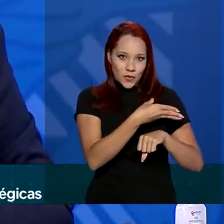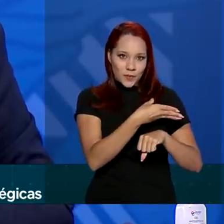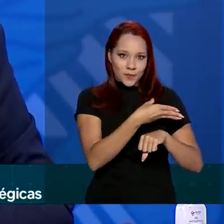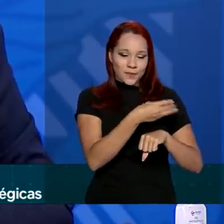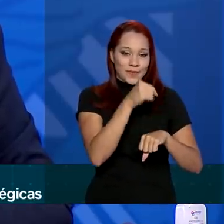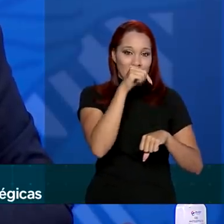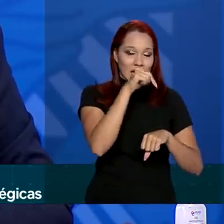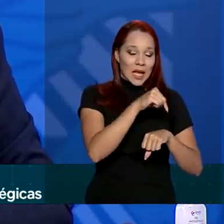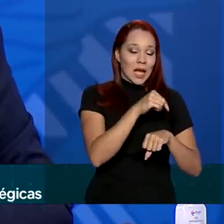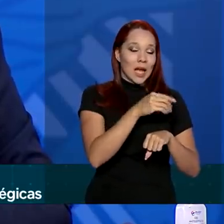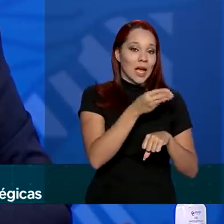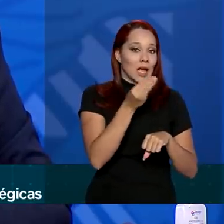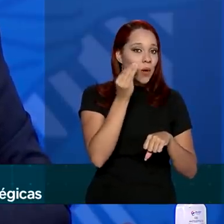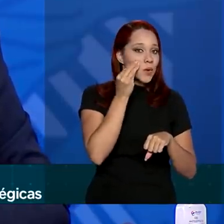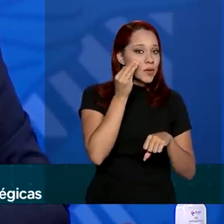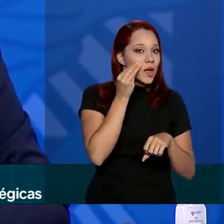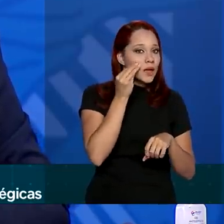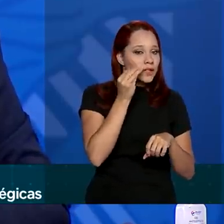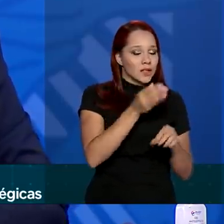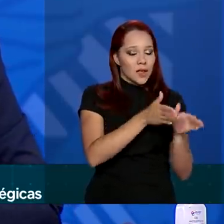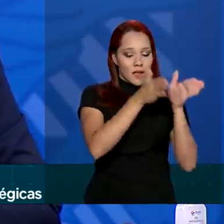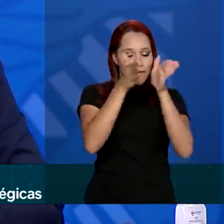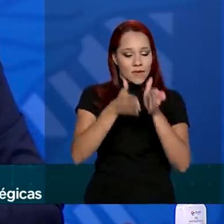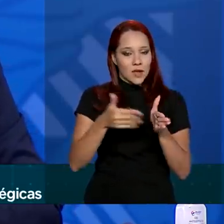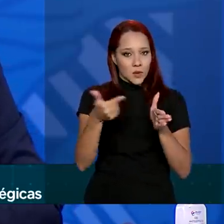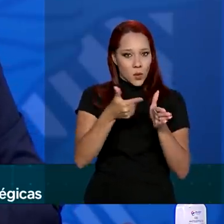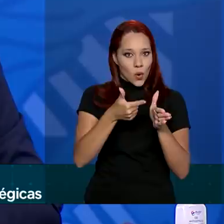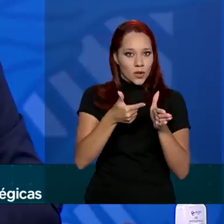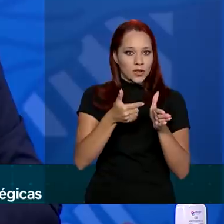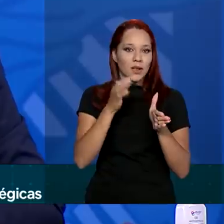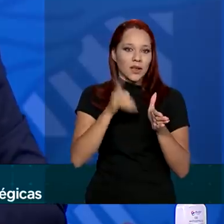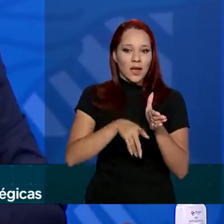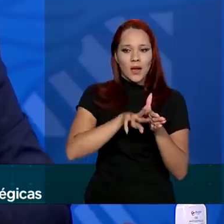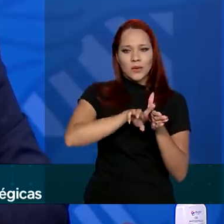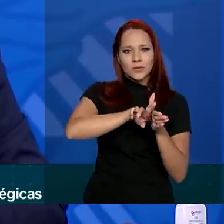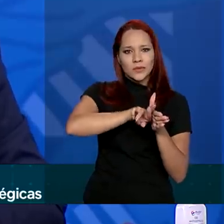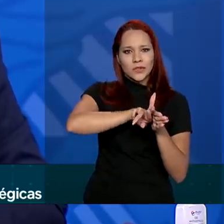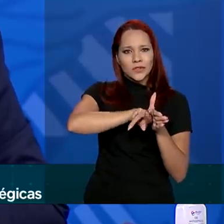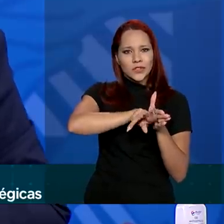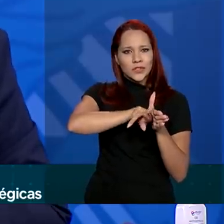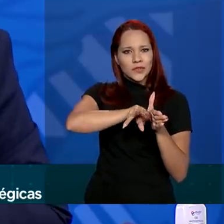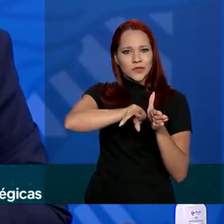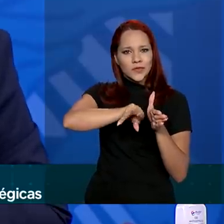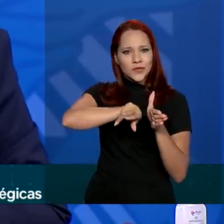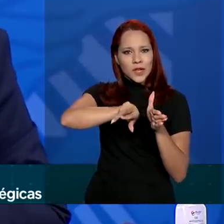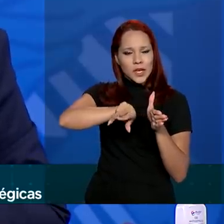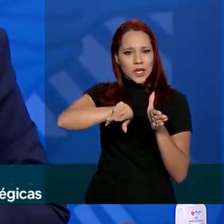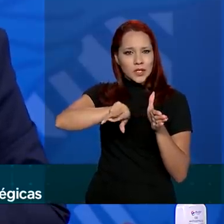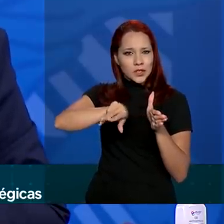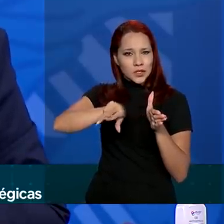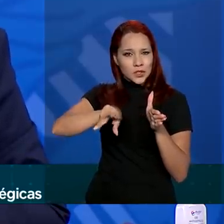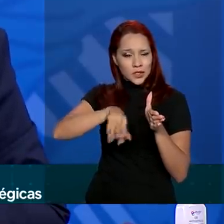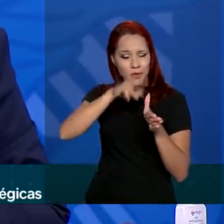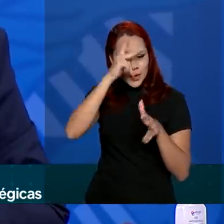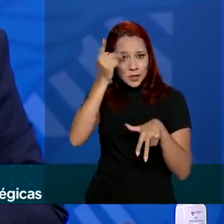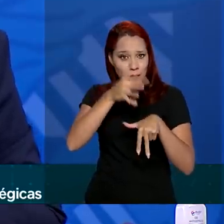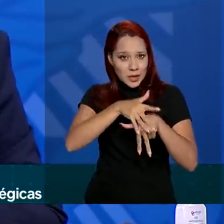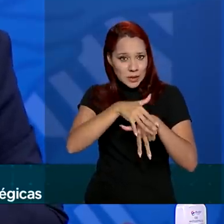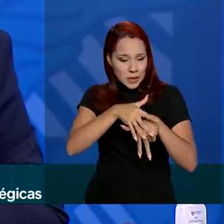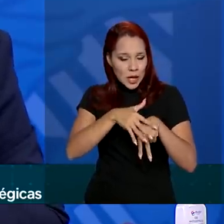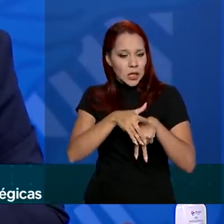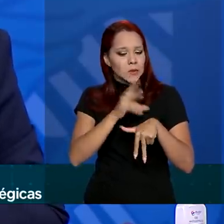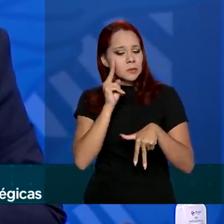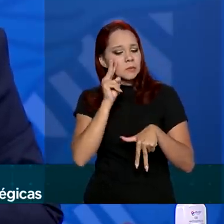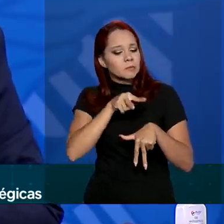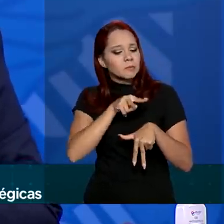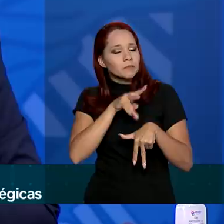teste fase 2, que é com uma dezenas de pacientes para ver